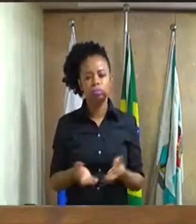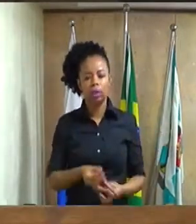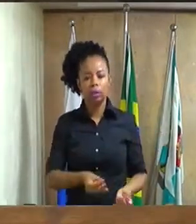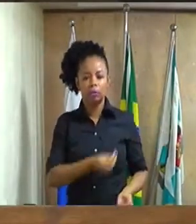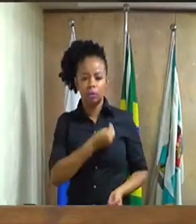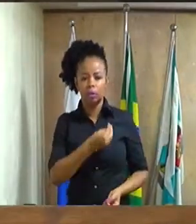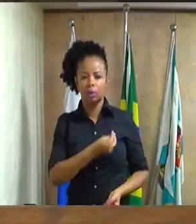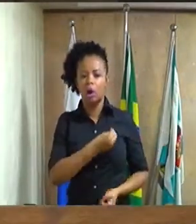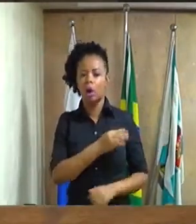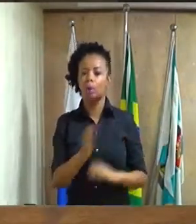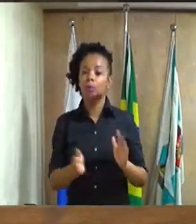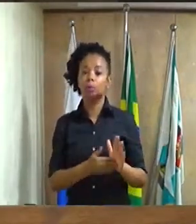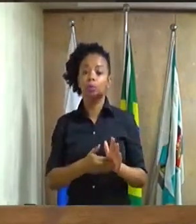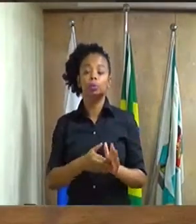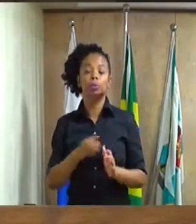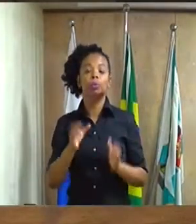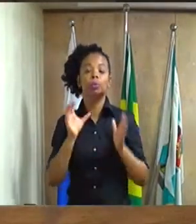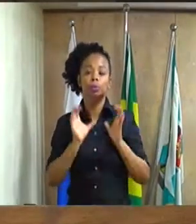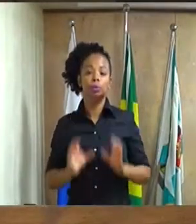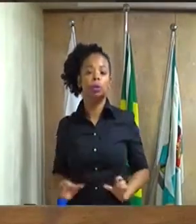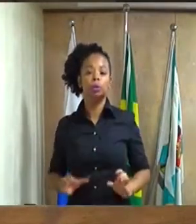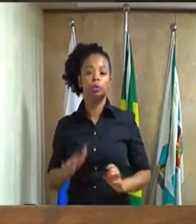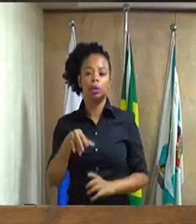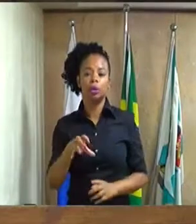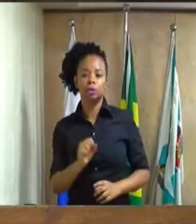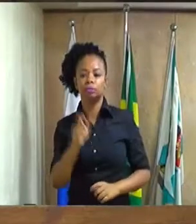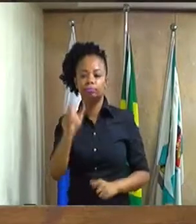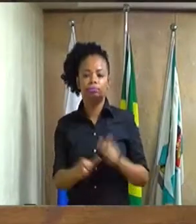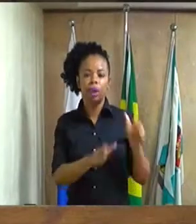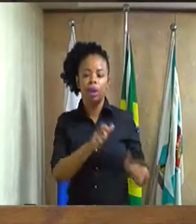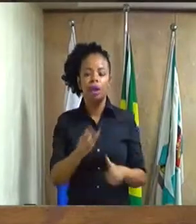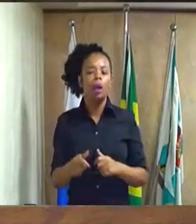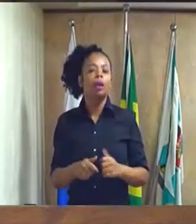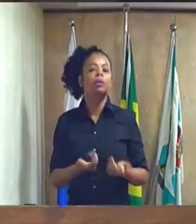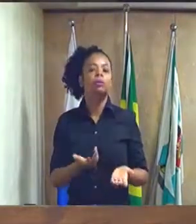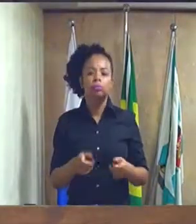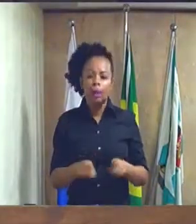munícipes e aos vizinhos dos nossos munícipes.